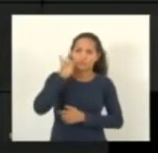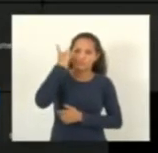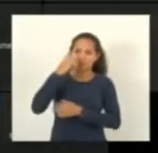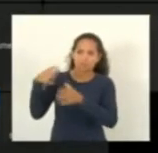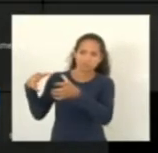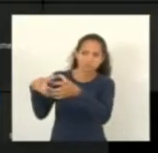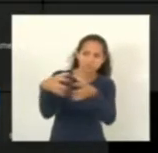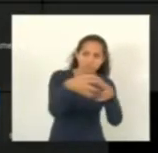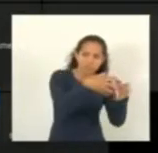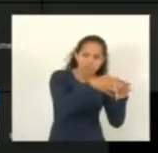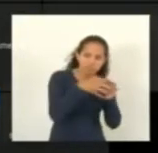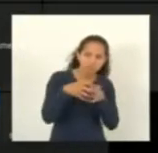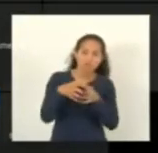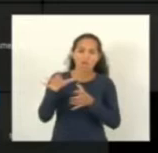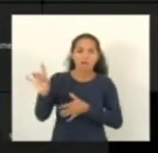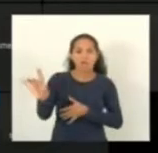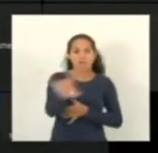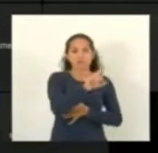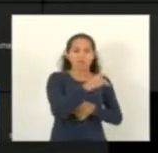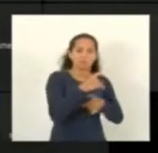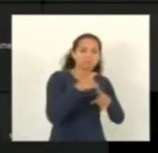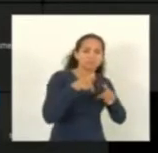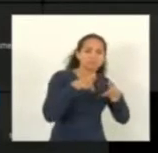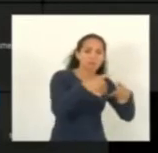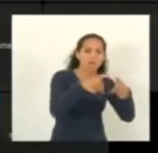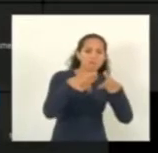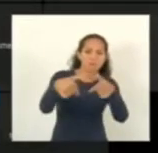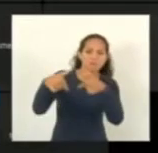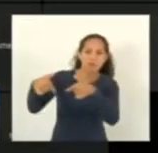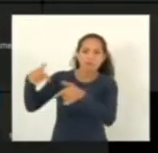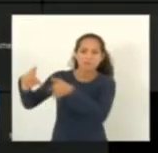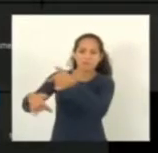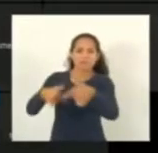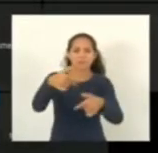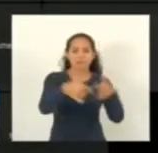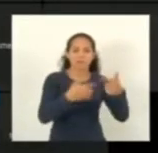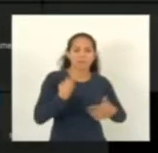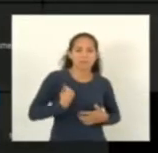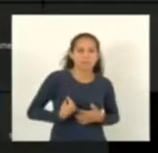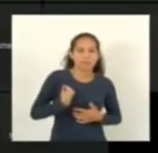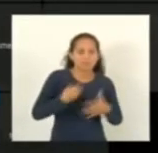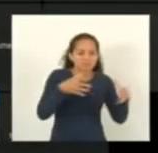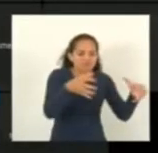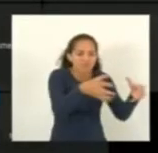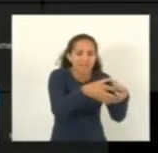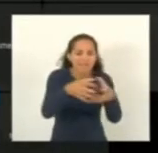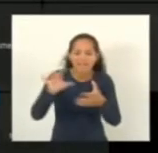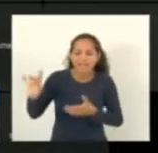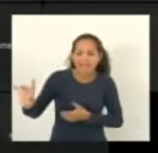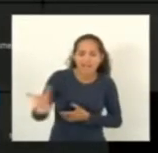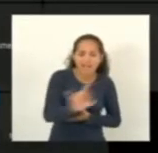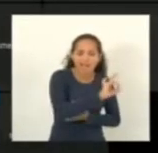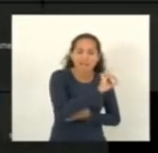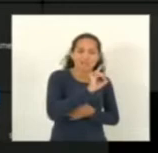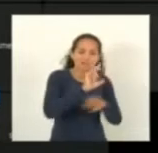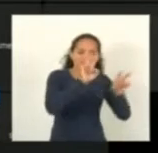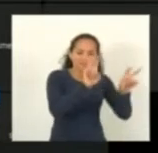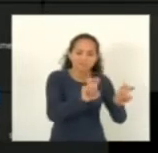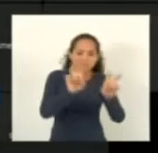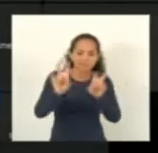com seu campo de atuação cada um participando das comissões temáticas